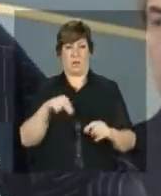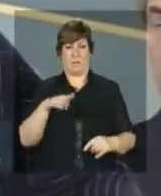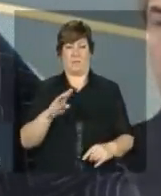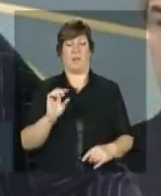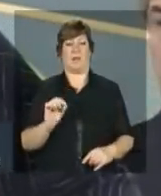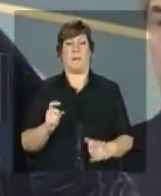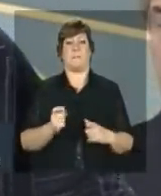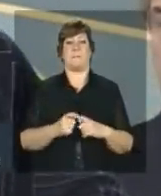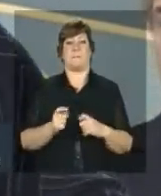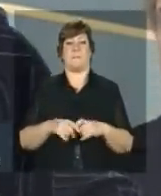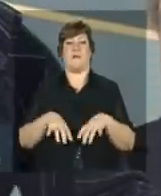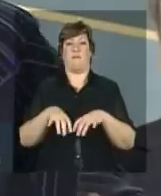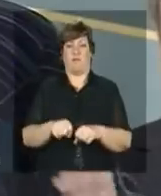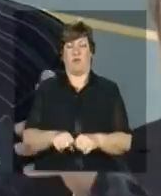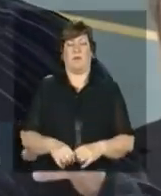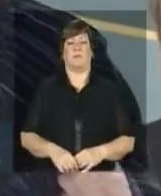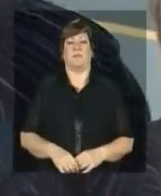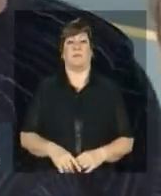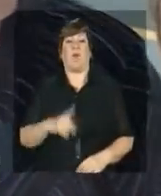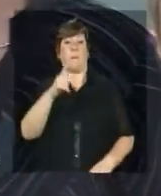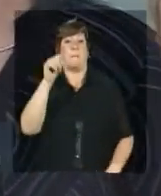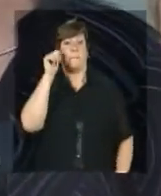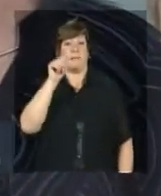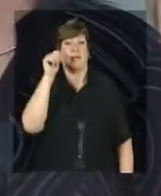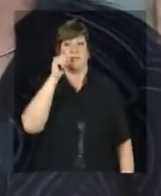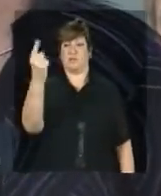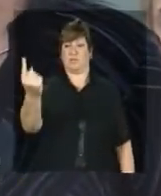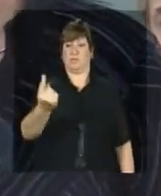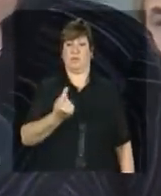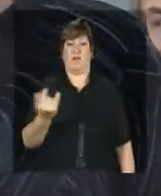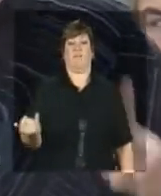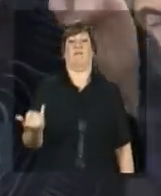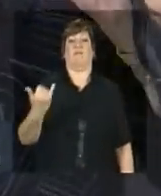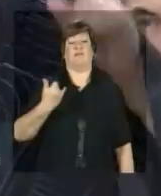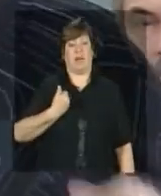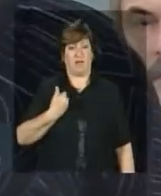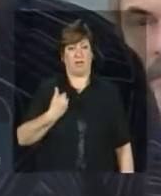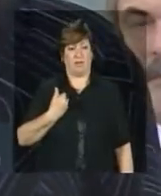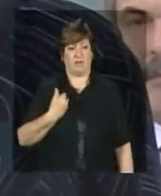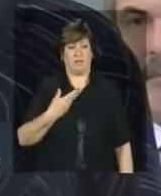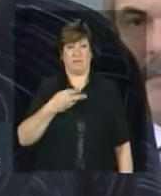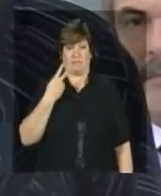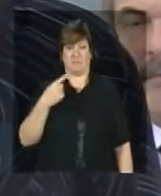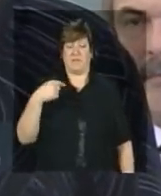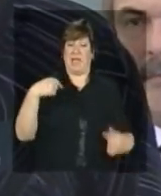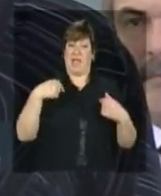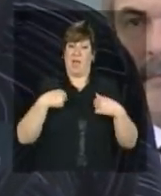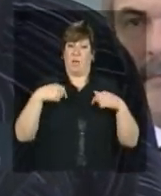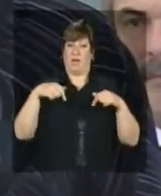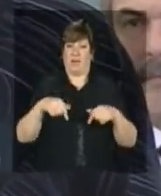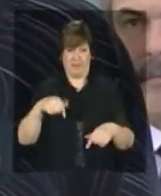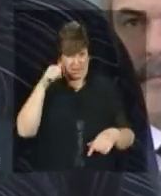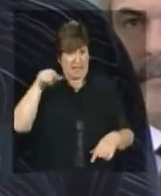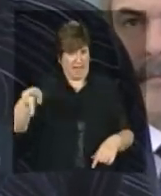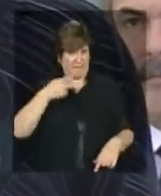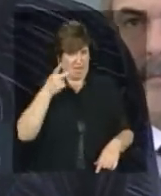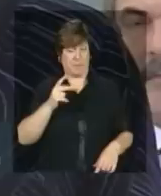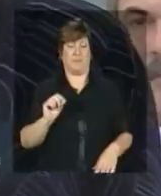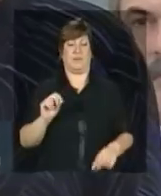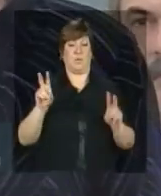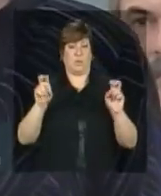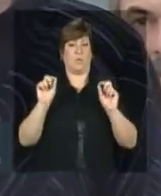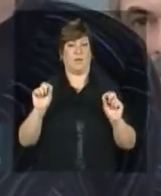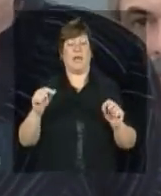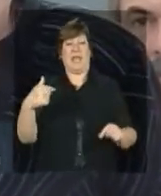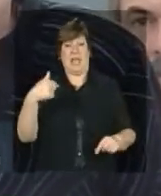em Medicina e uma menina chega para mim e diz aqui eu aqui sou a